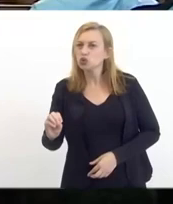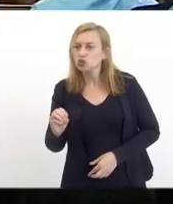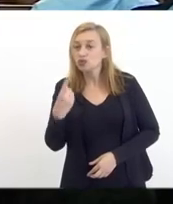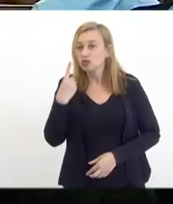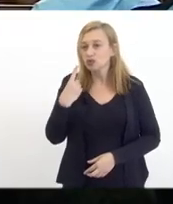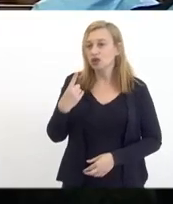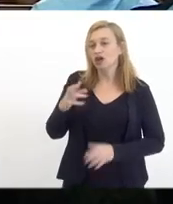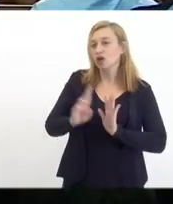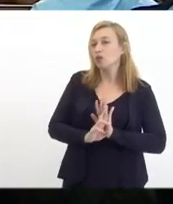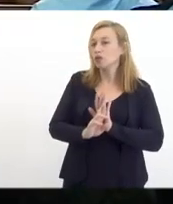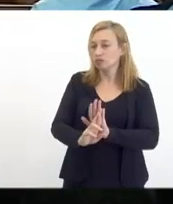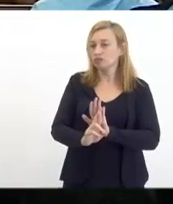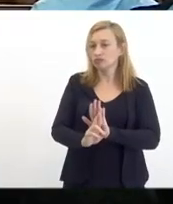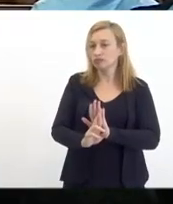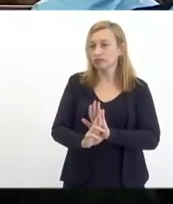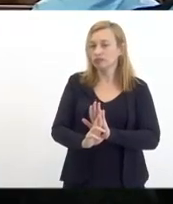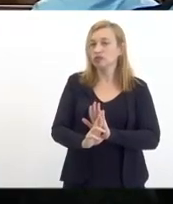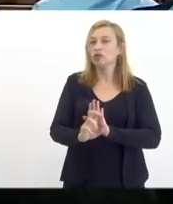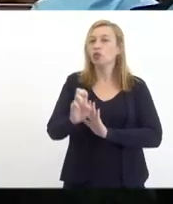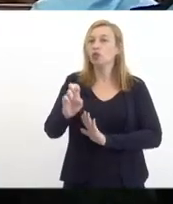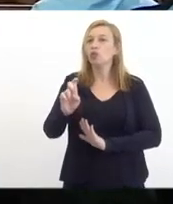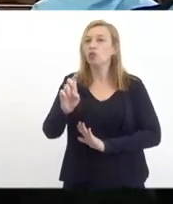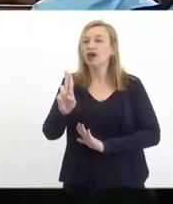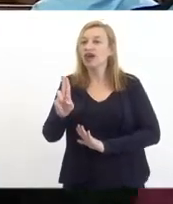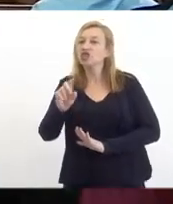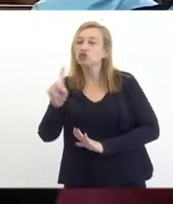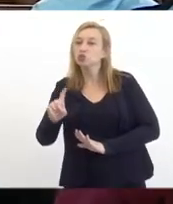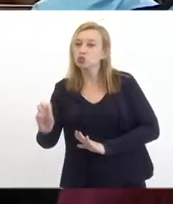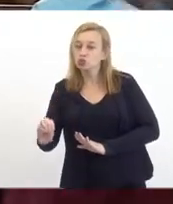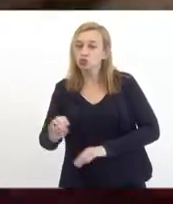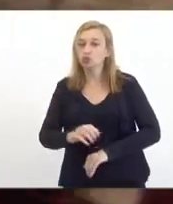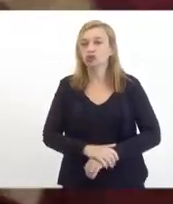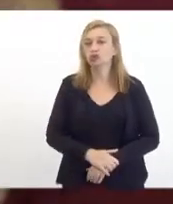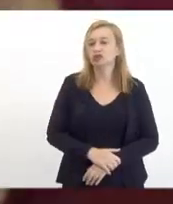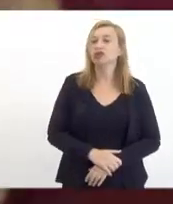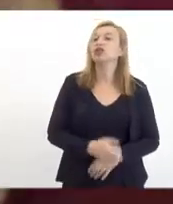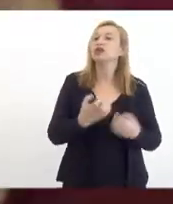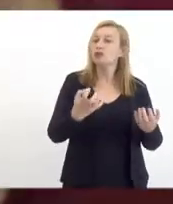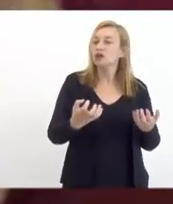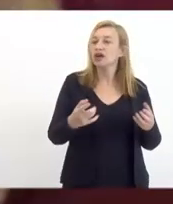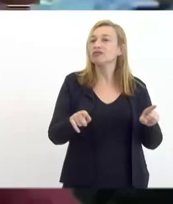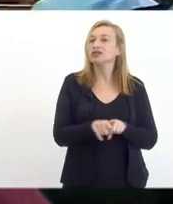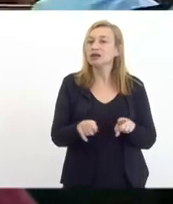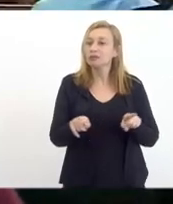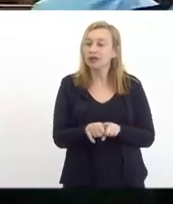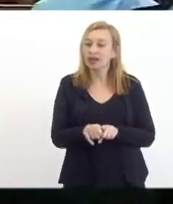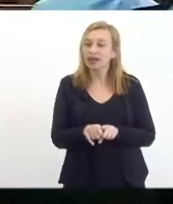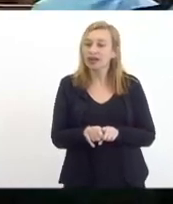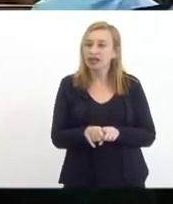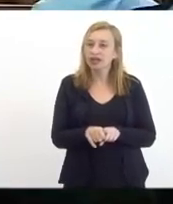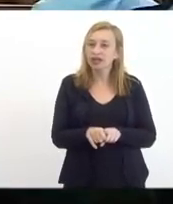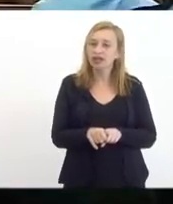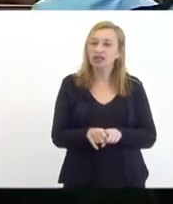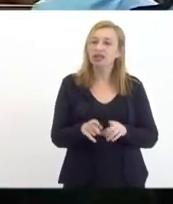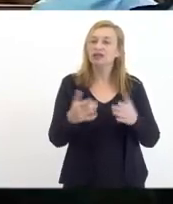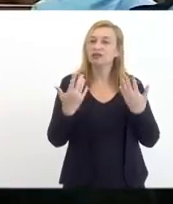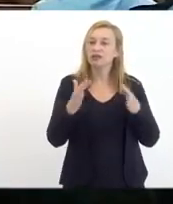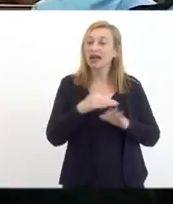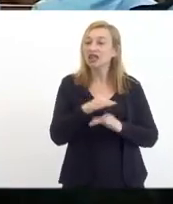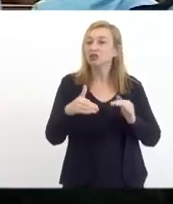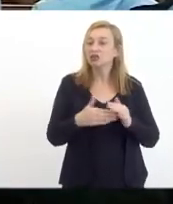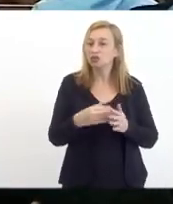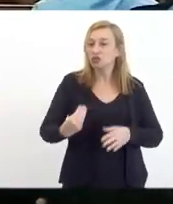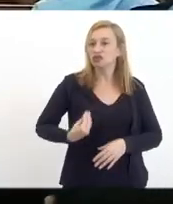estou representando a UESO e eu quero também saudar a todos os presentes aqui